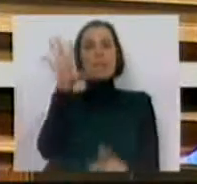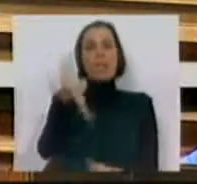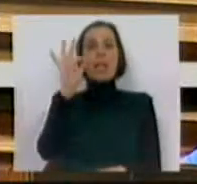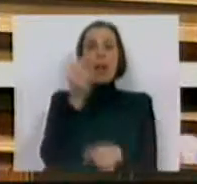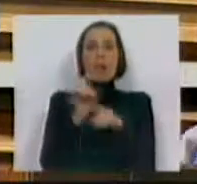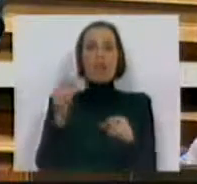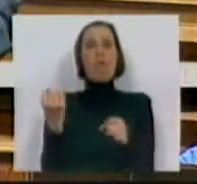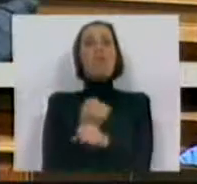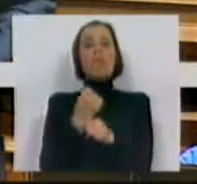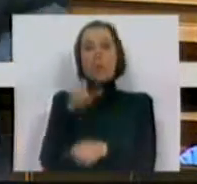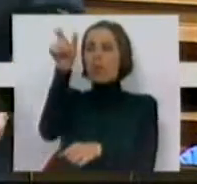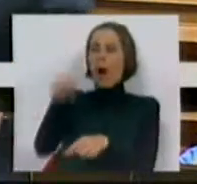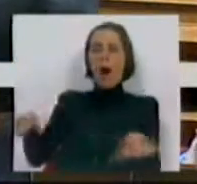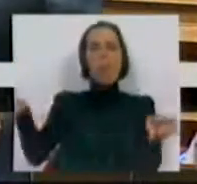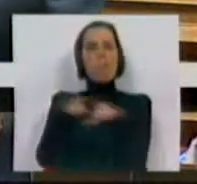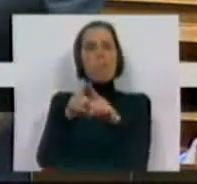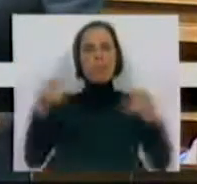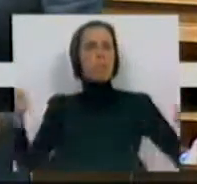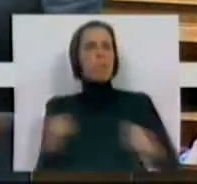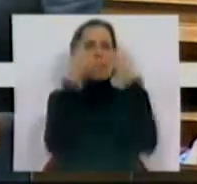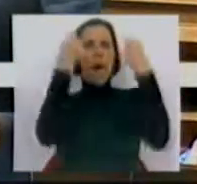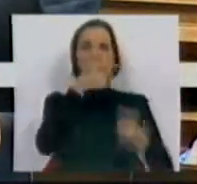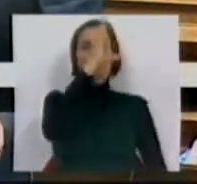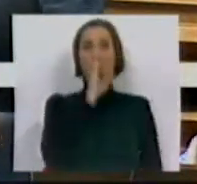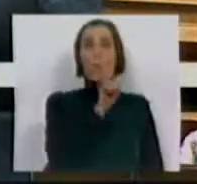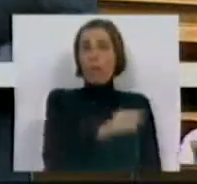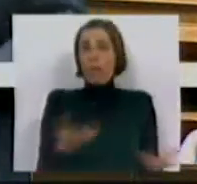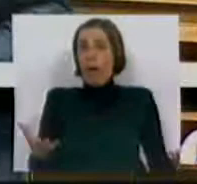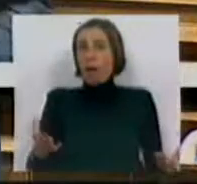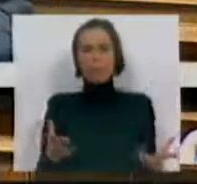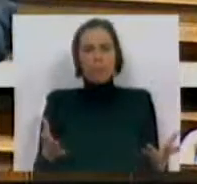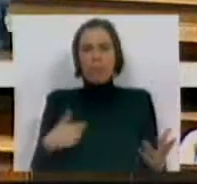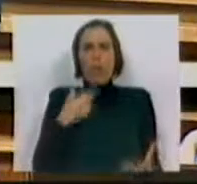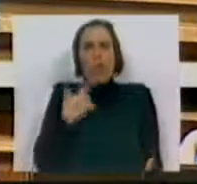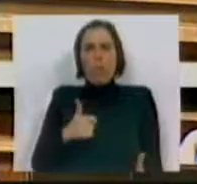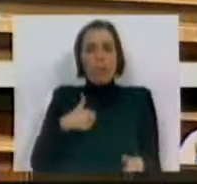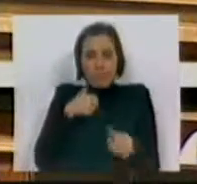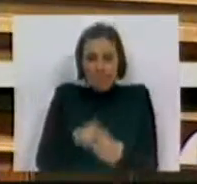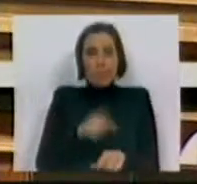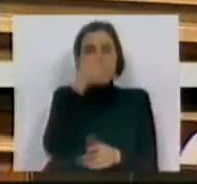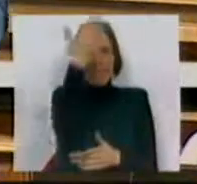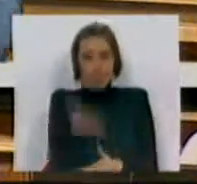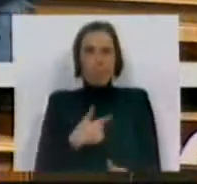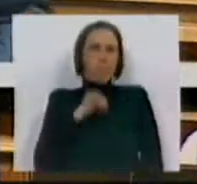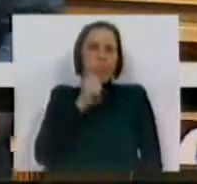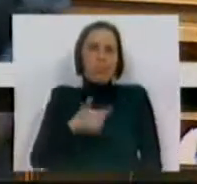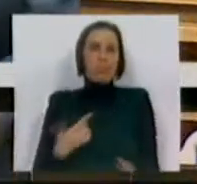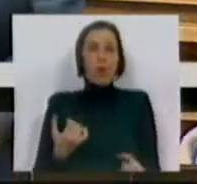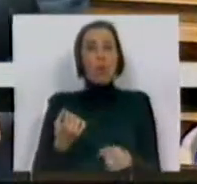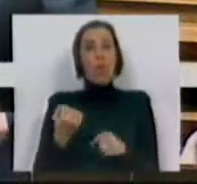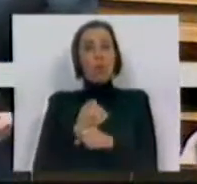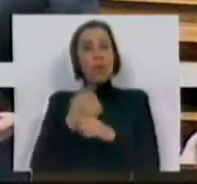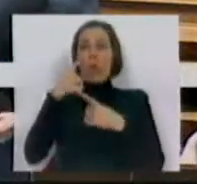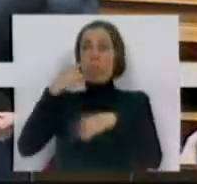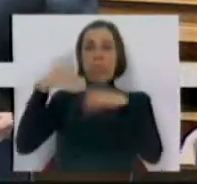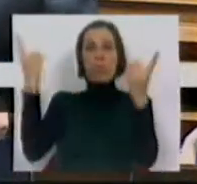definitivamente os funcionários como o grande adversário deste governo e, portanto, não podemos acompanhar a Vossas Excelências. Ao funcionalismo